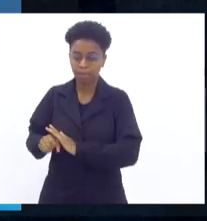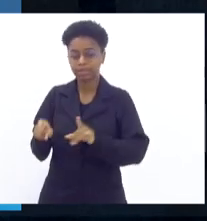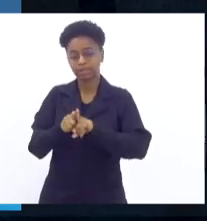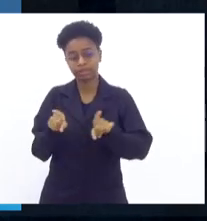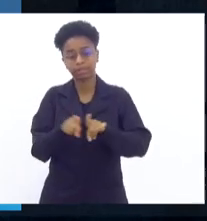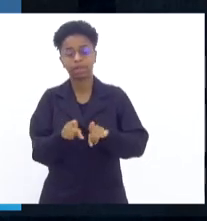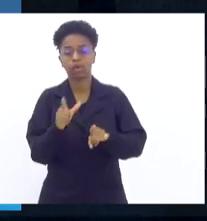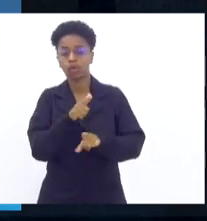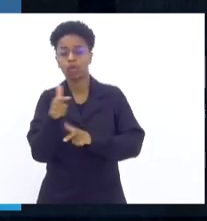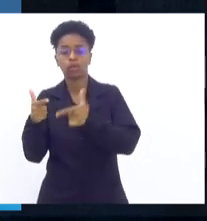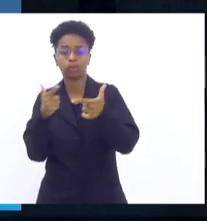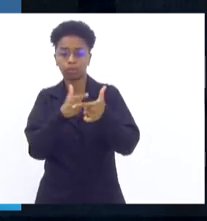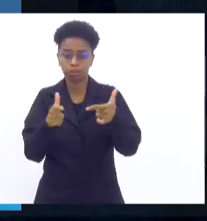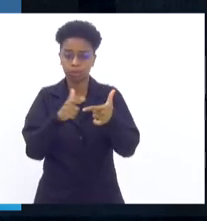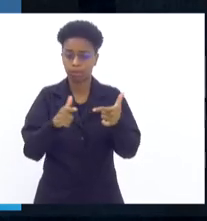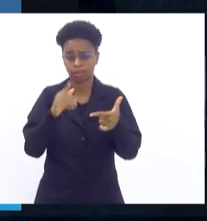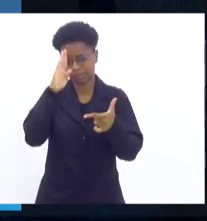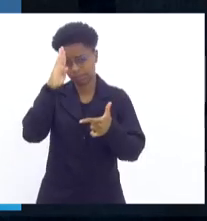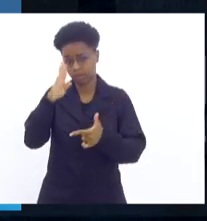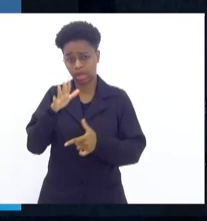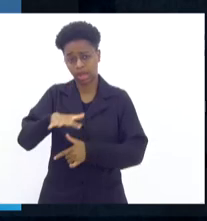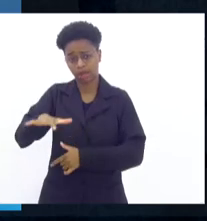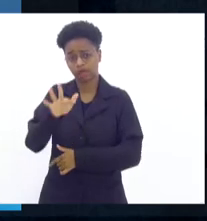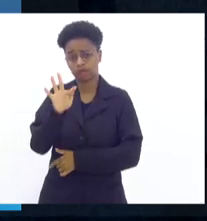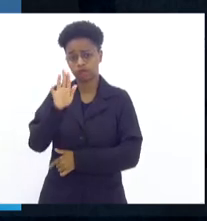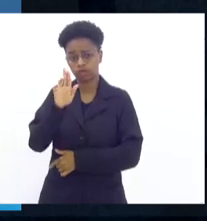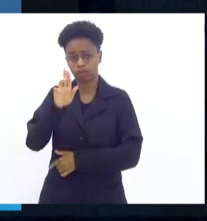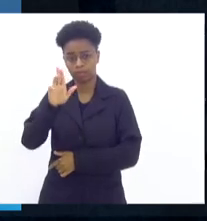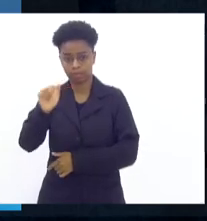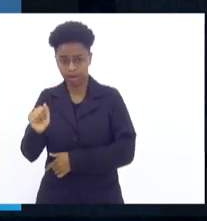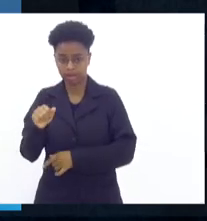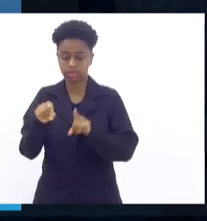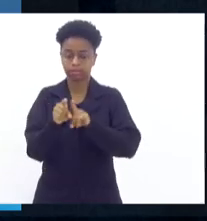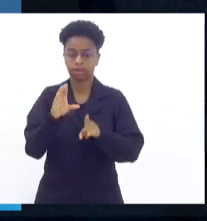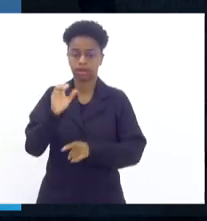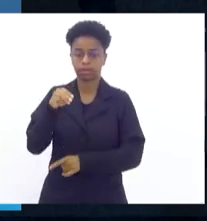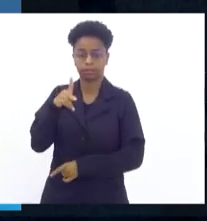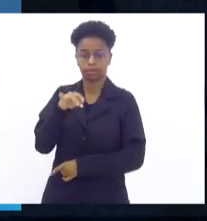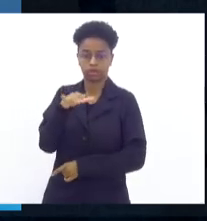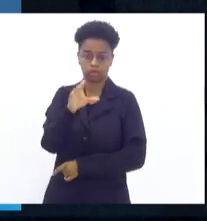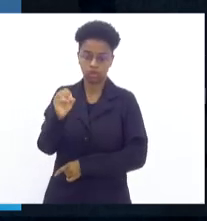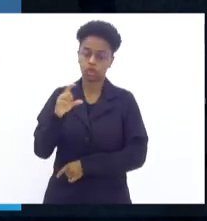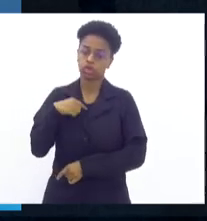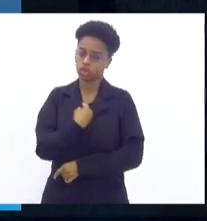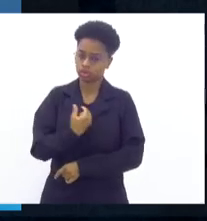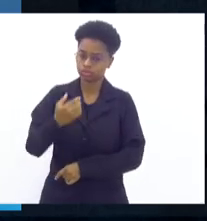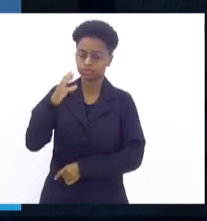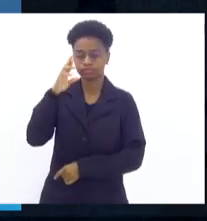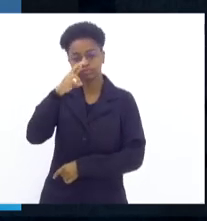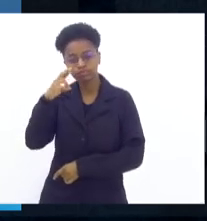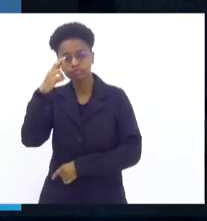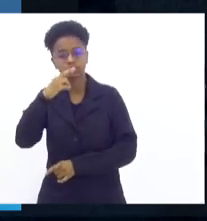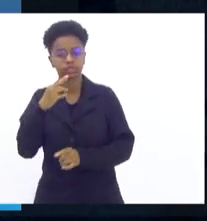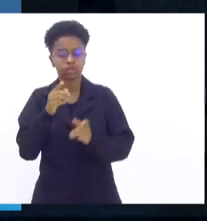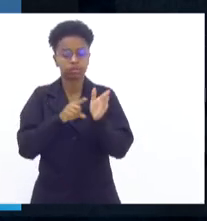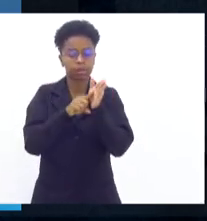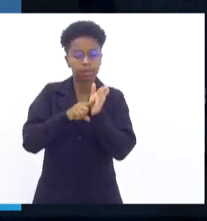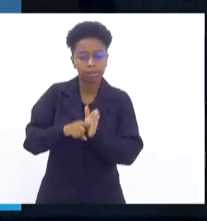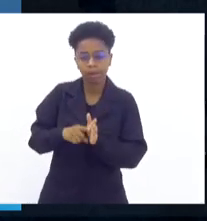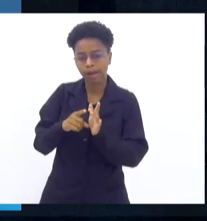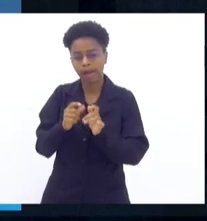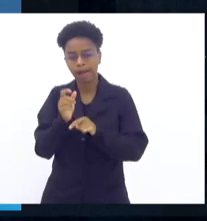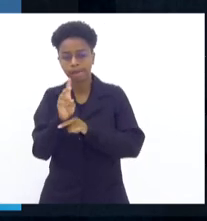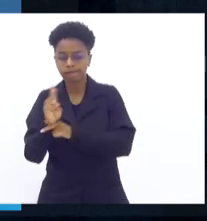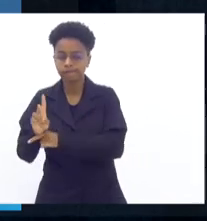visível, ali no complexo do Fubá e do Campinho. Que a gente também tem feito um monitoramento com as forças de...